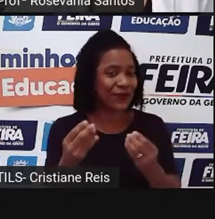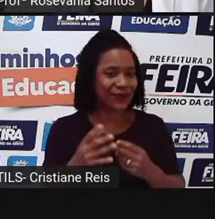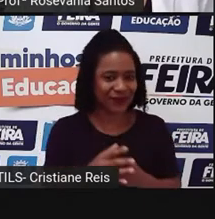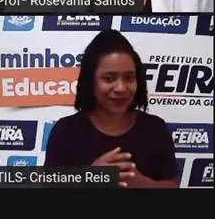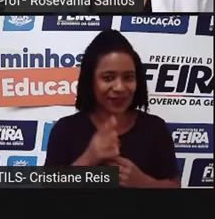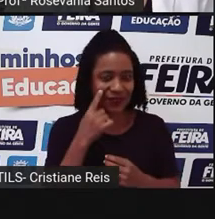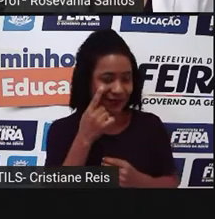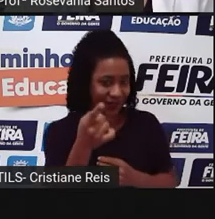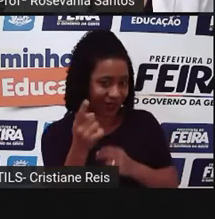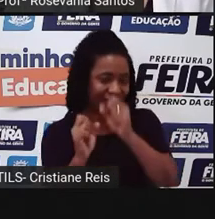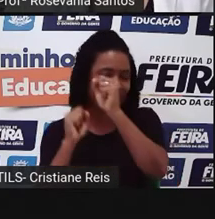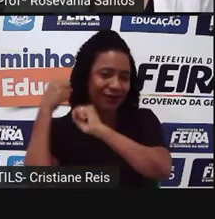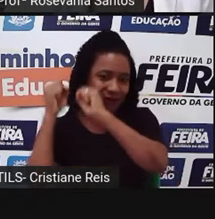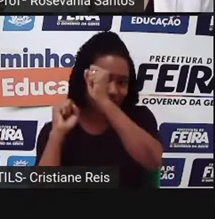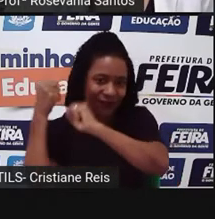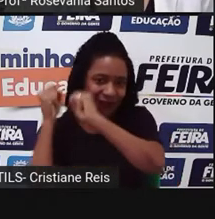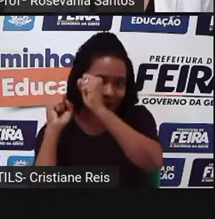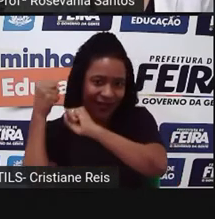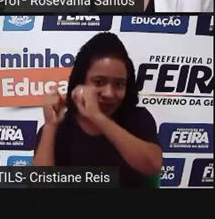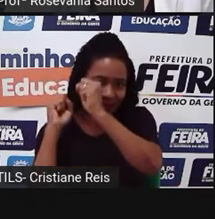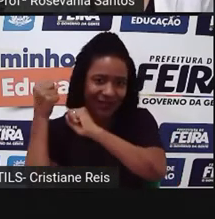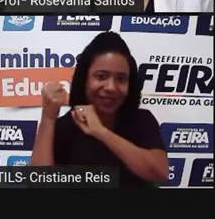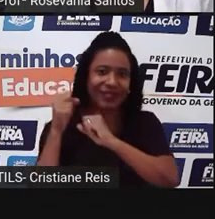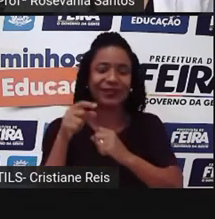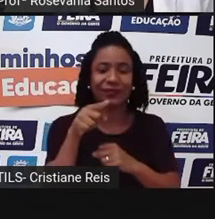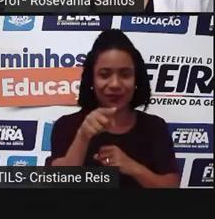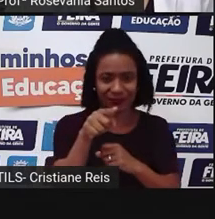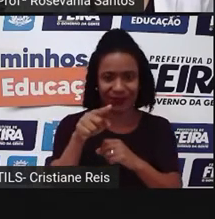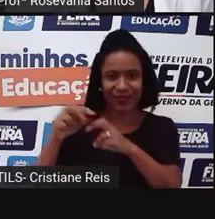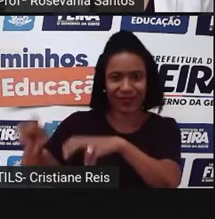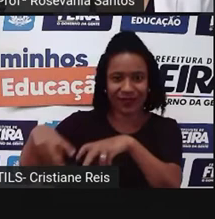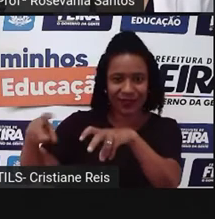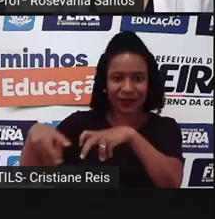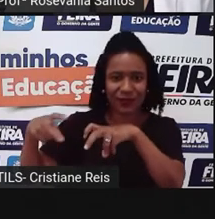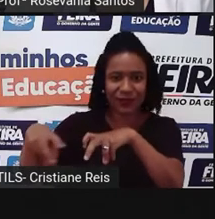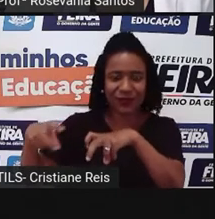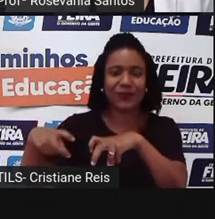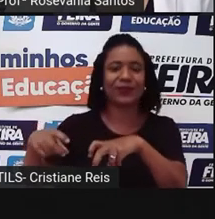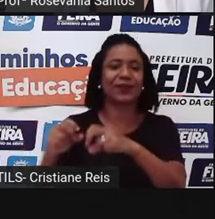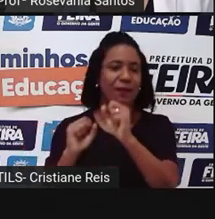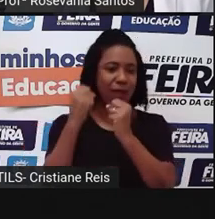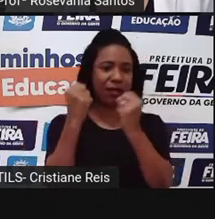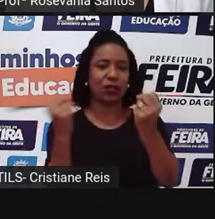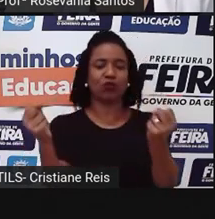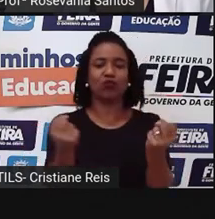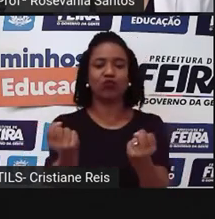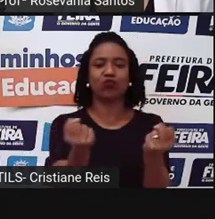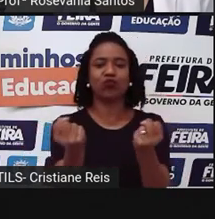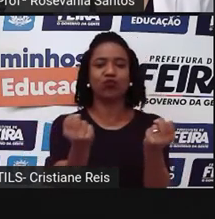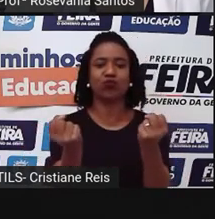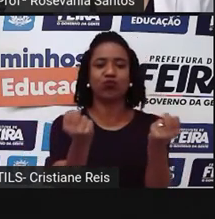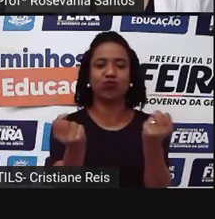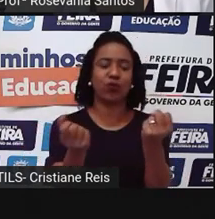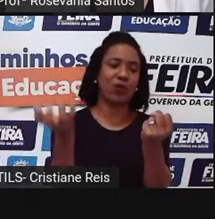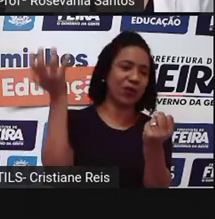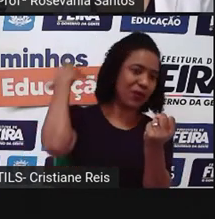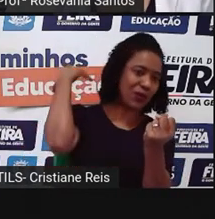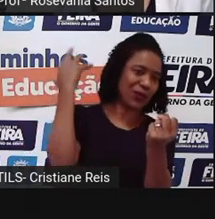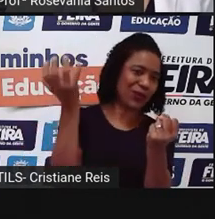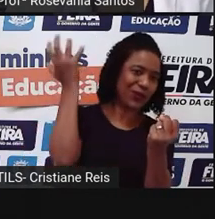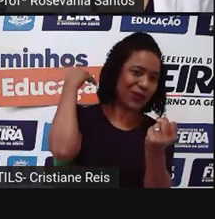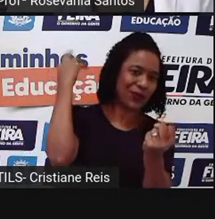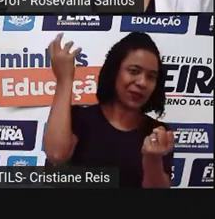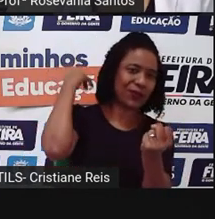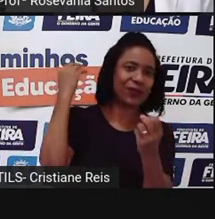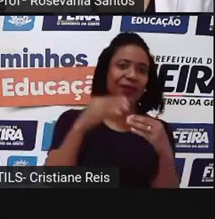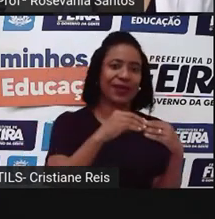tem essa utilidade toda aí. Aí pega esse produto. E ele é armazenado. Depois chega um determinado momento que ele é levado para